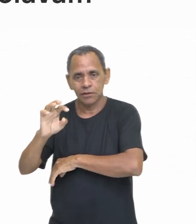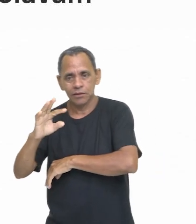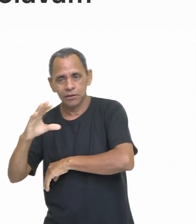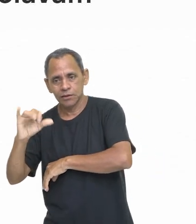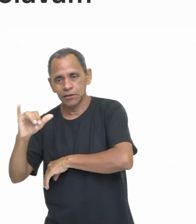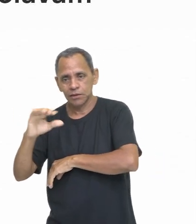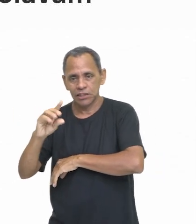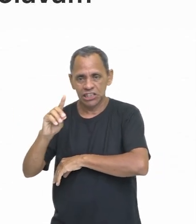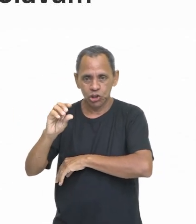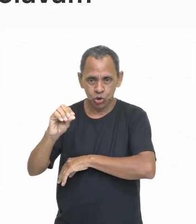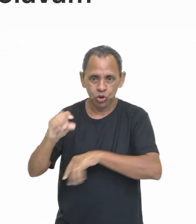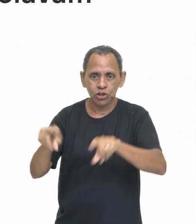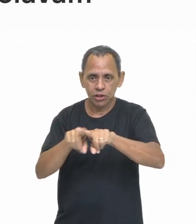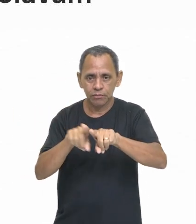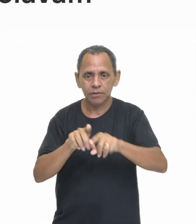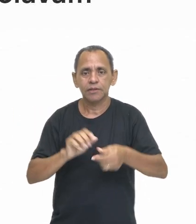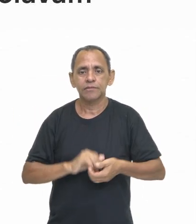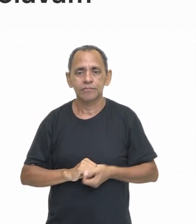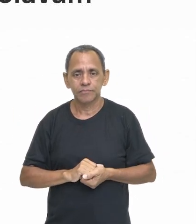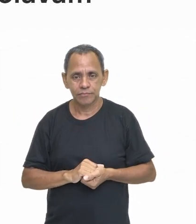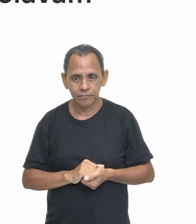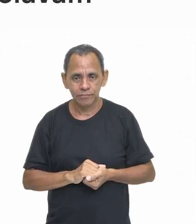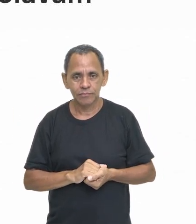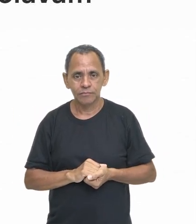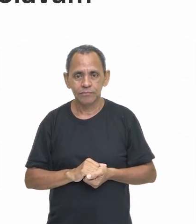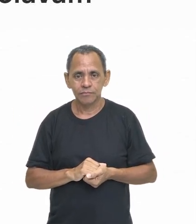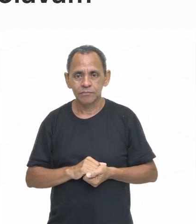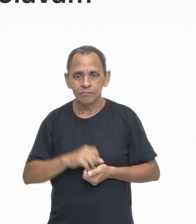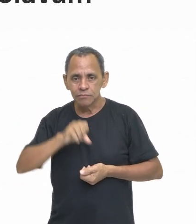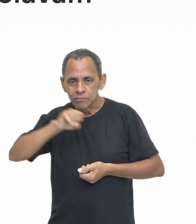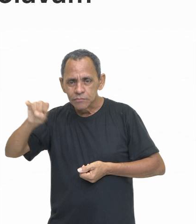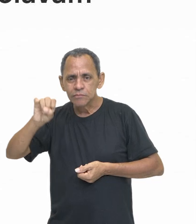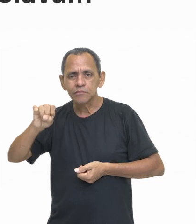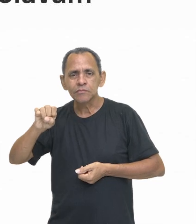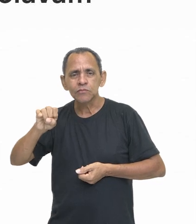Exatamente. Se você não sabia, agora está sabendo. Quando você ouve essa palavra